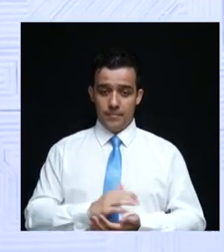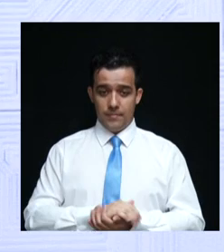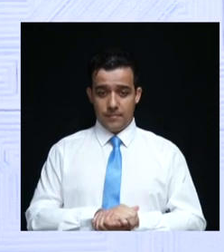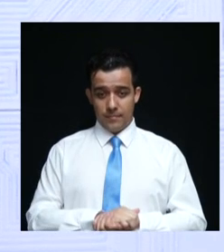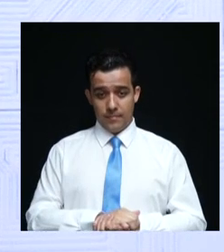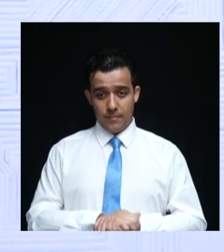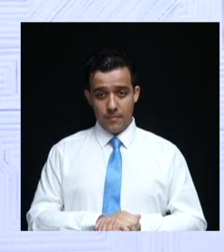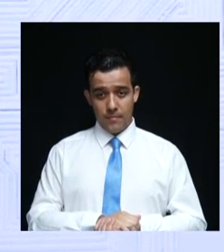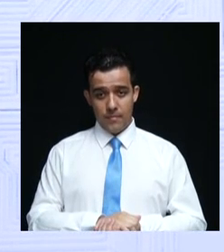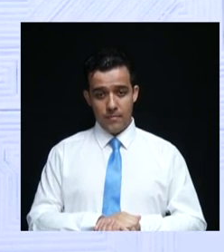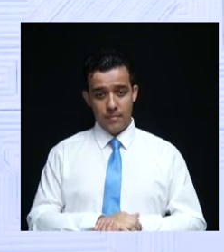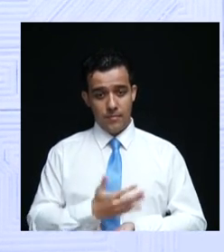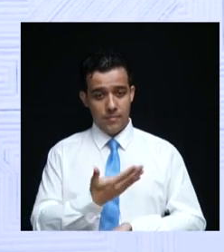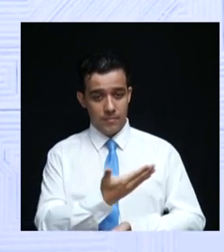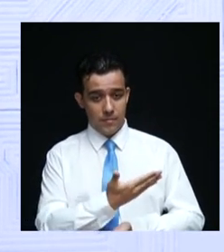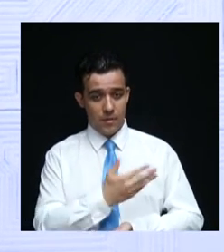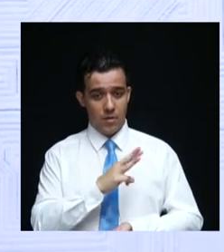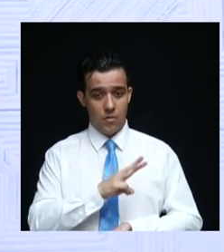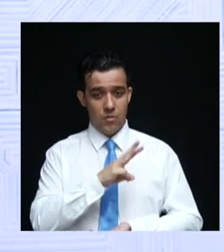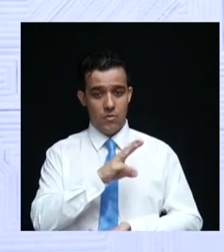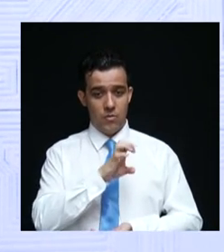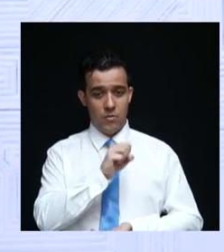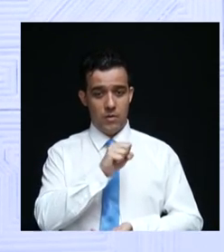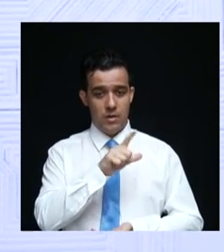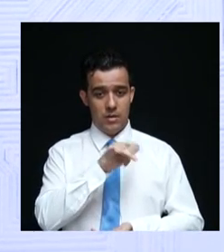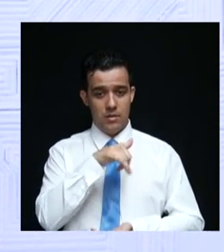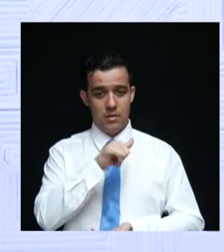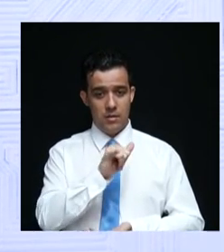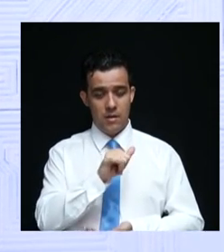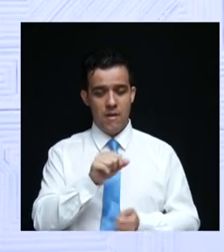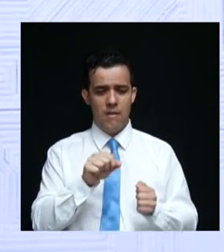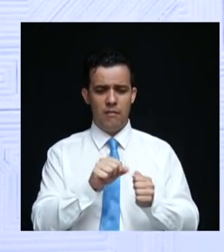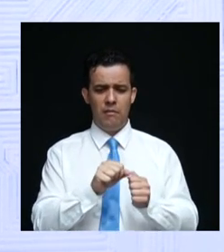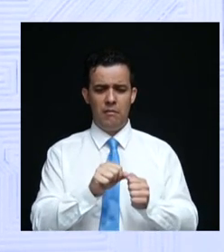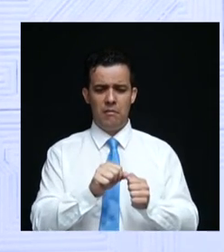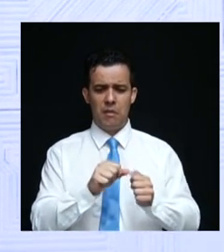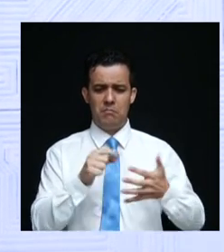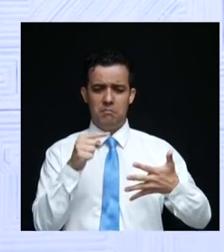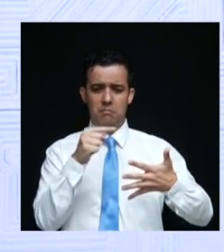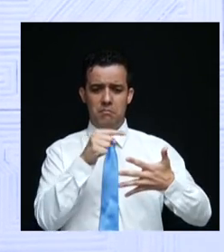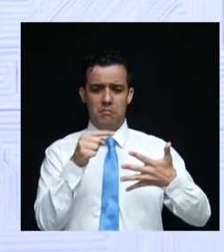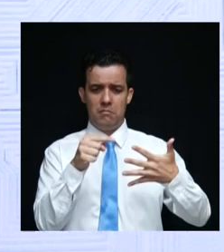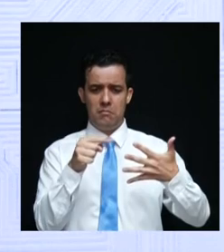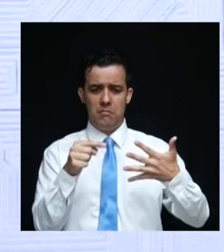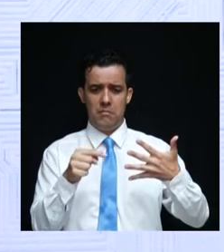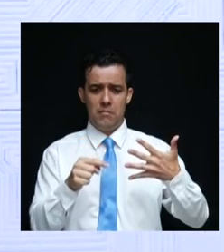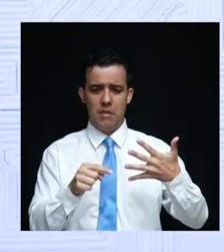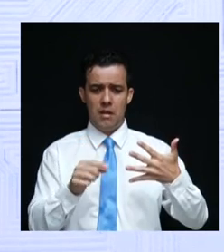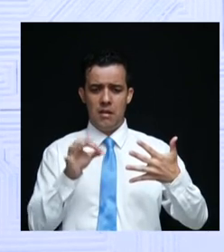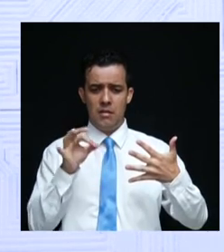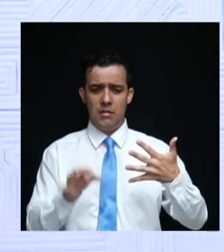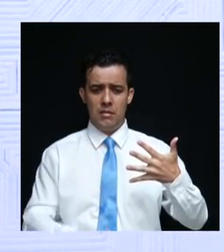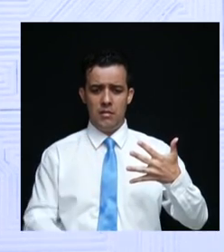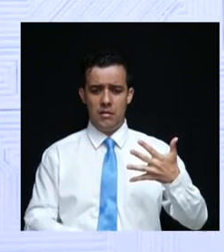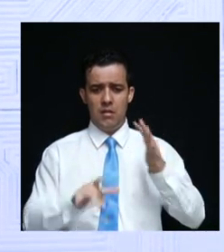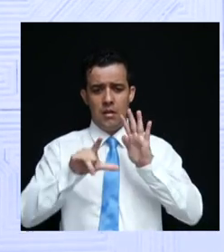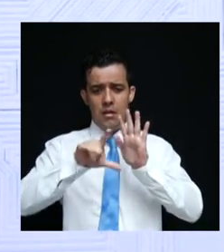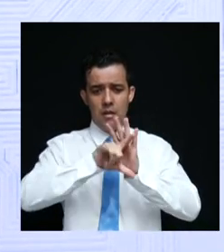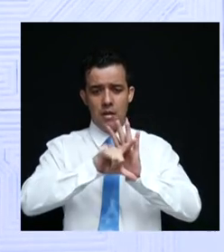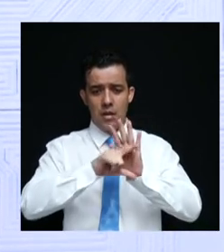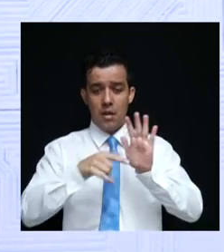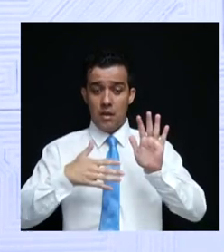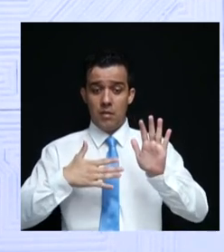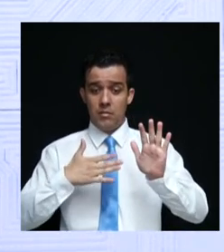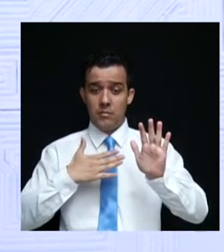o candidato Wesley, a responder, ele fez citação exatamente à lei a qual eu